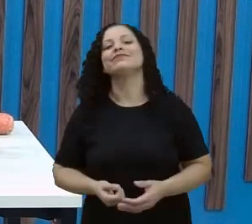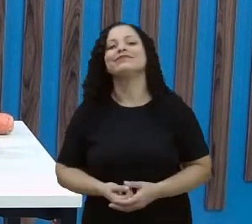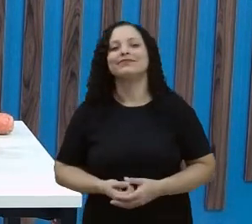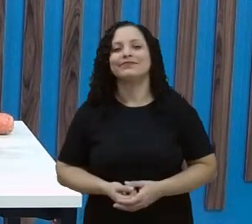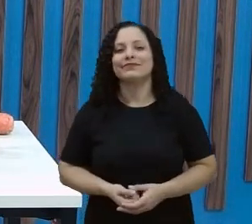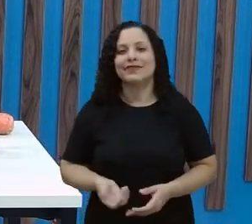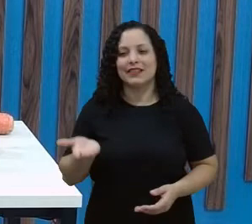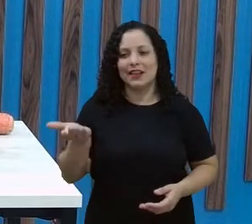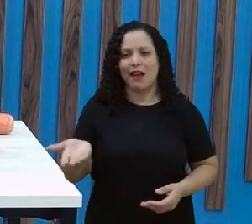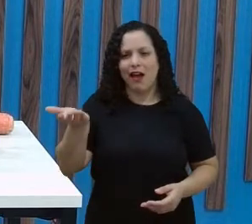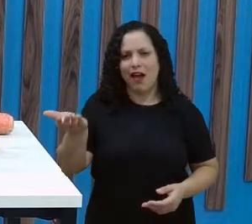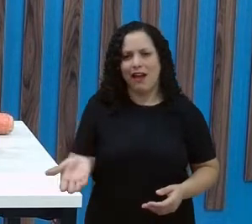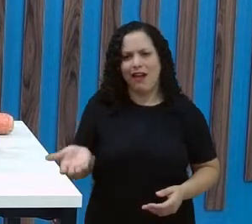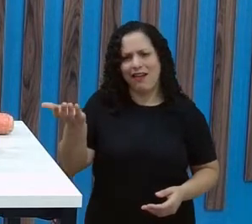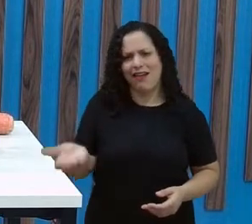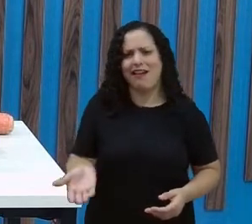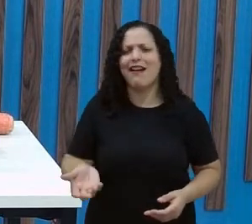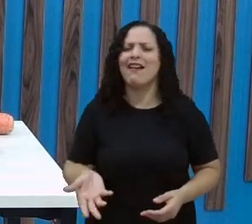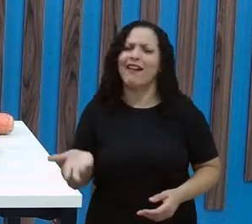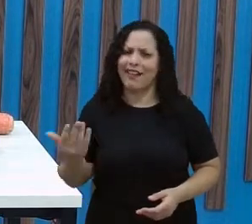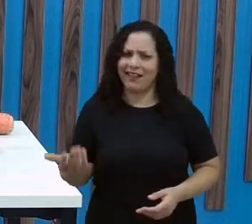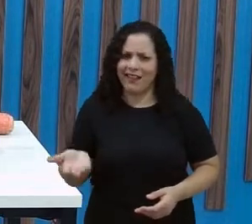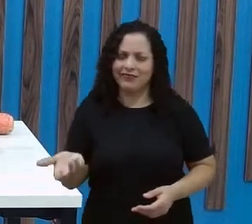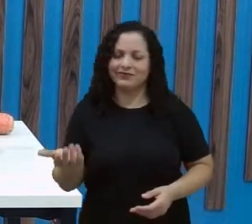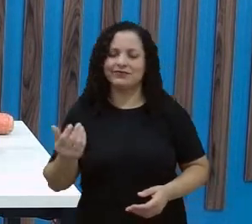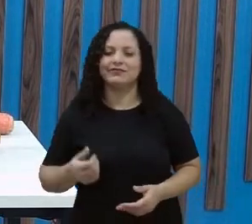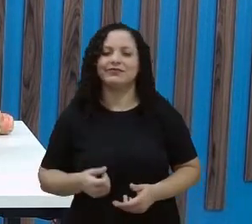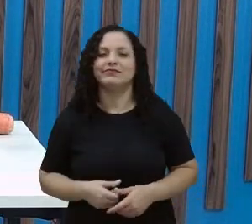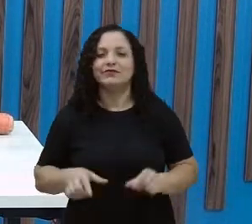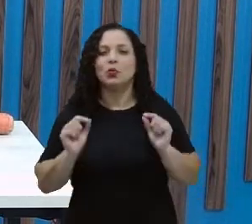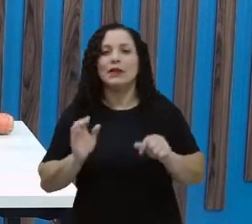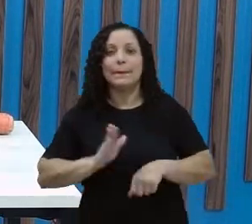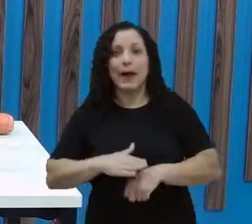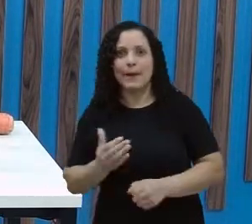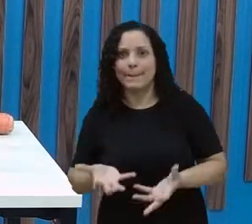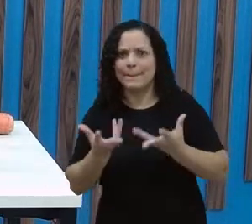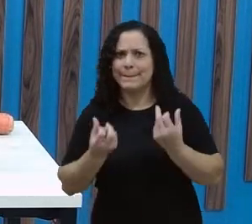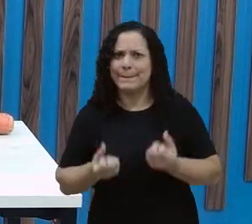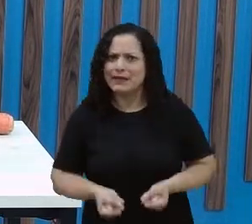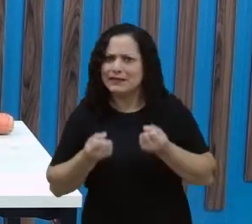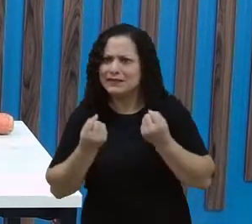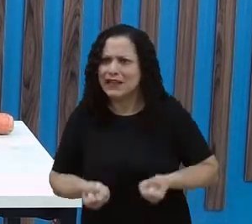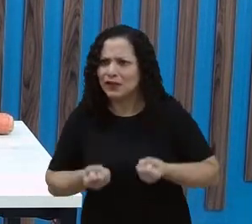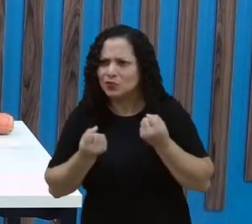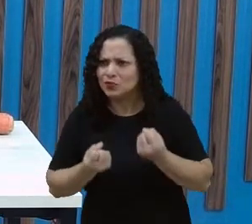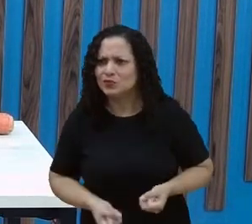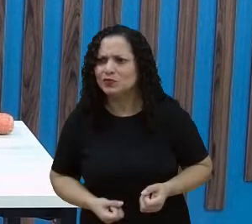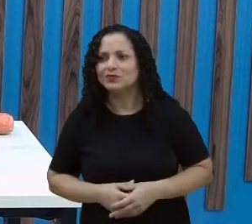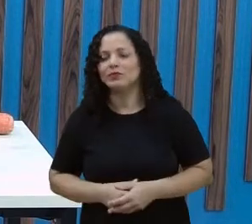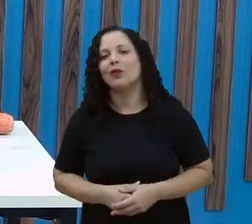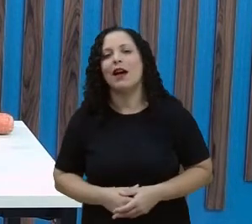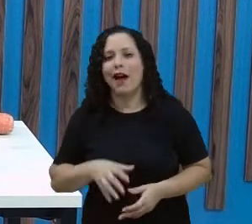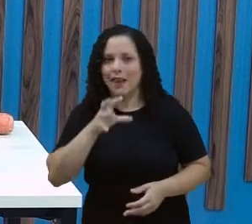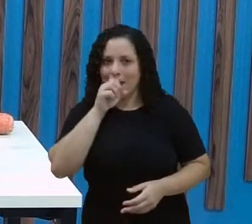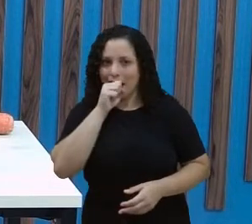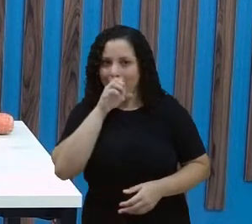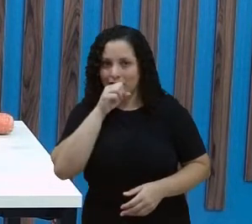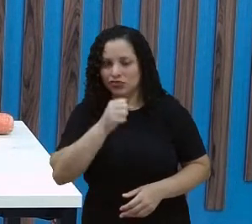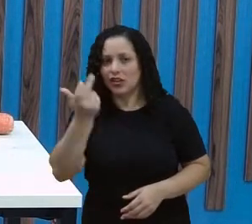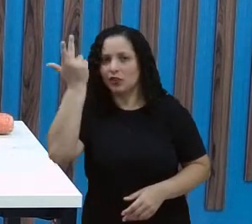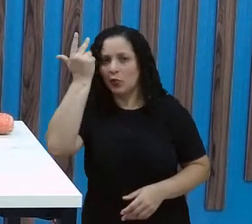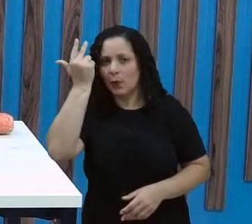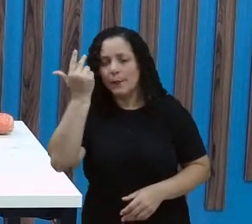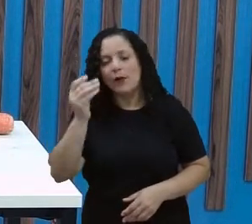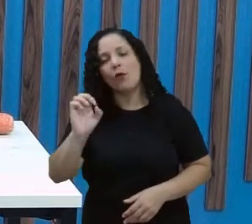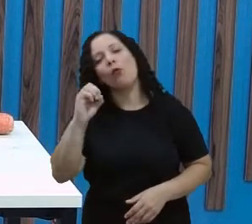laranja. Se bem que essa laranja é bem grande, né? E o que será que pesa mais? Essa laranja daqui, normal, comum, que é a laranja pera que a